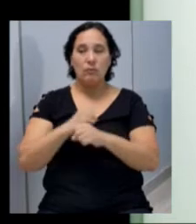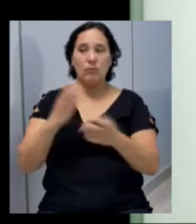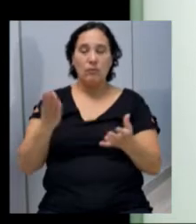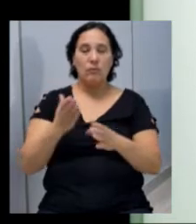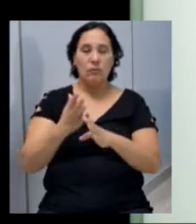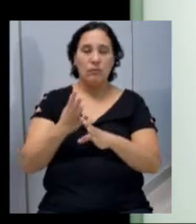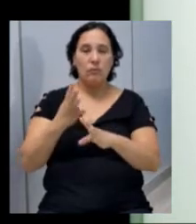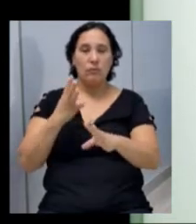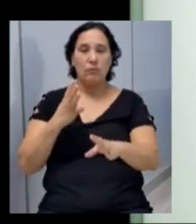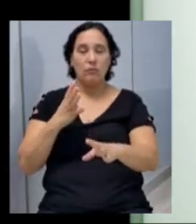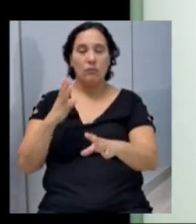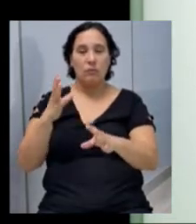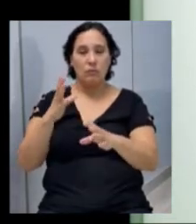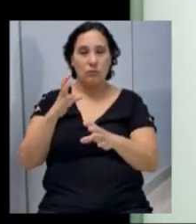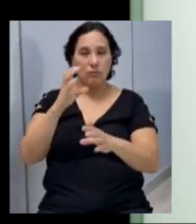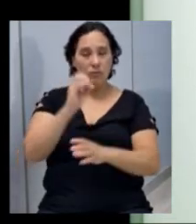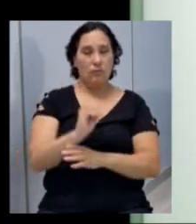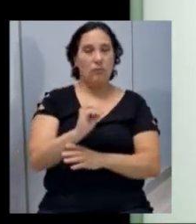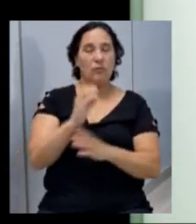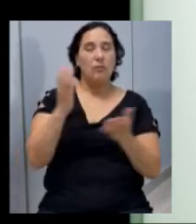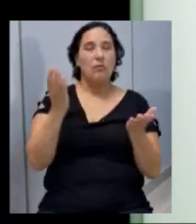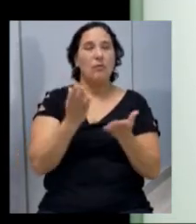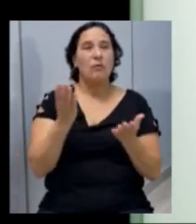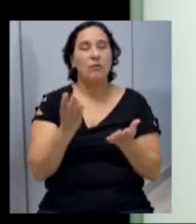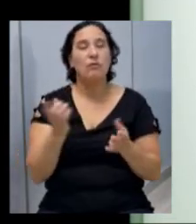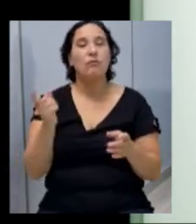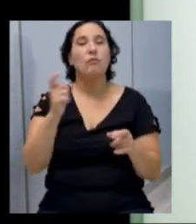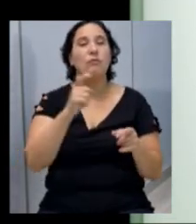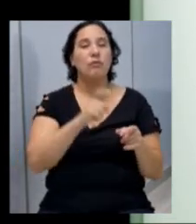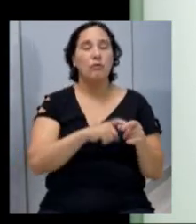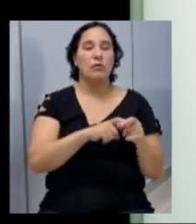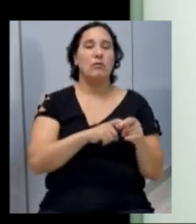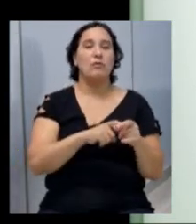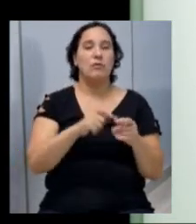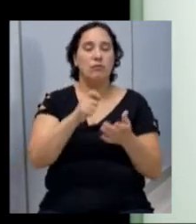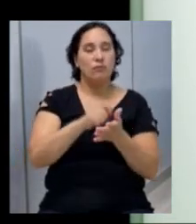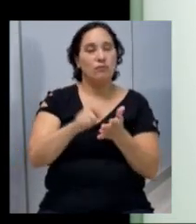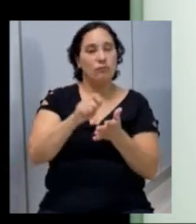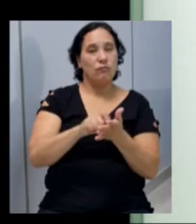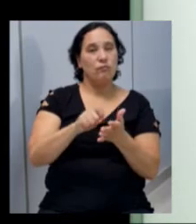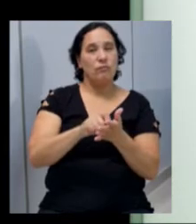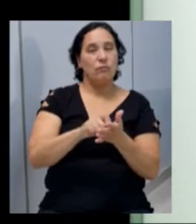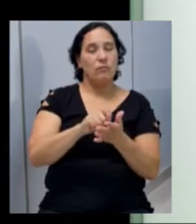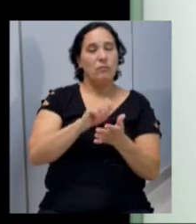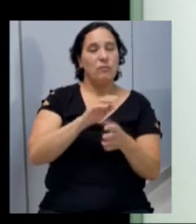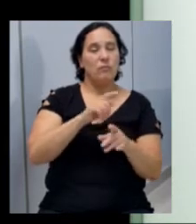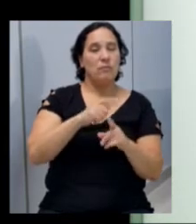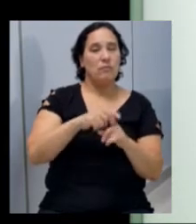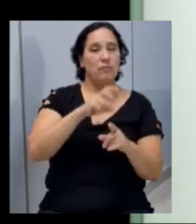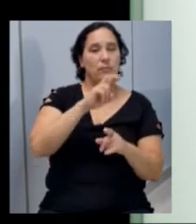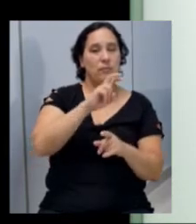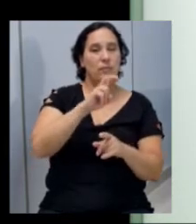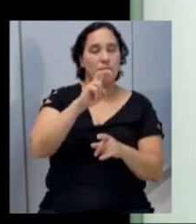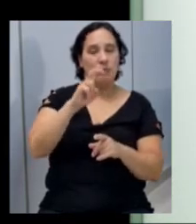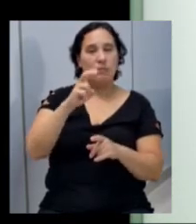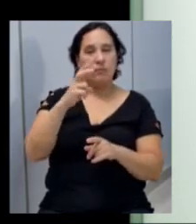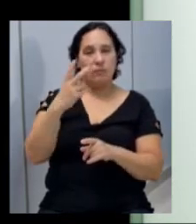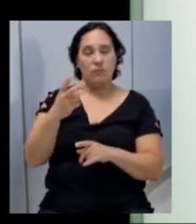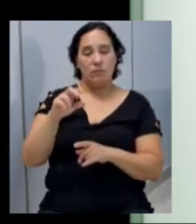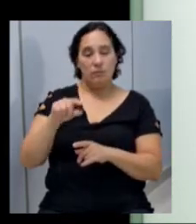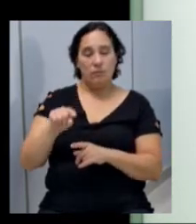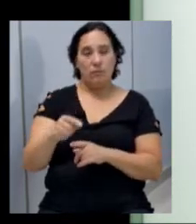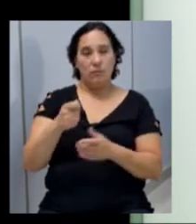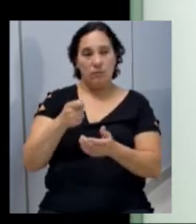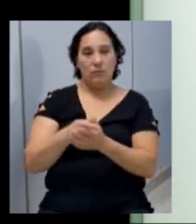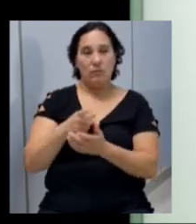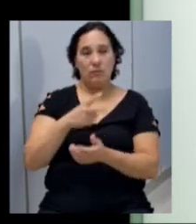fila tinha zerado e agora já voltou a ser inscrito, mais 562 mil reais para